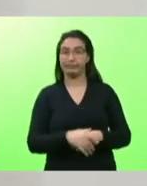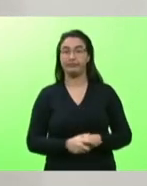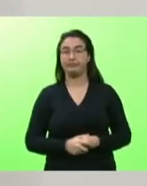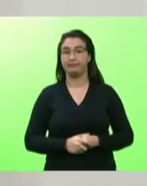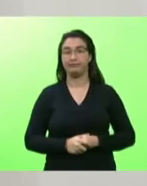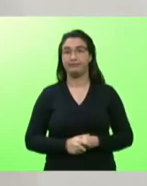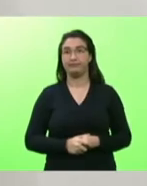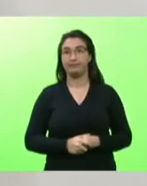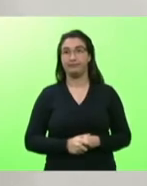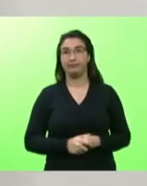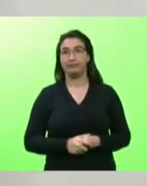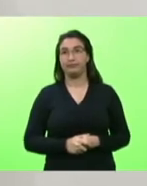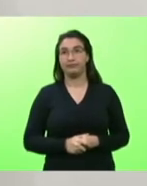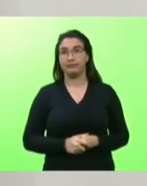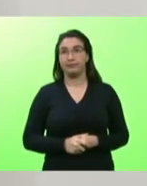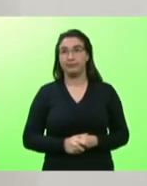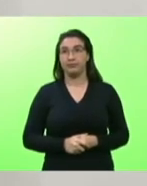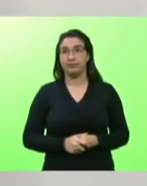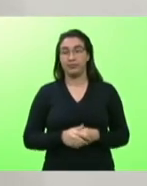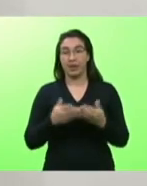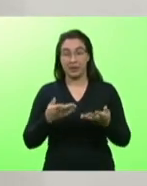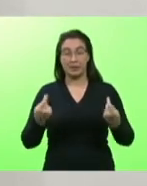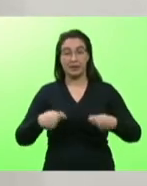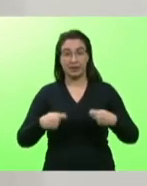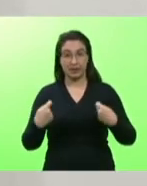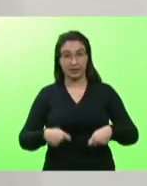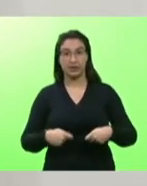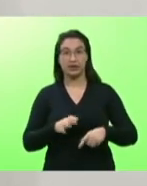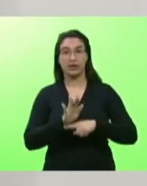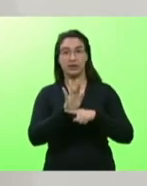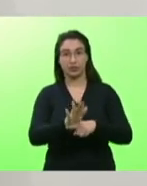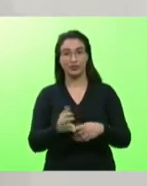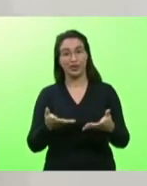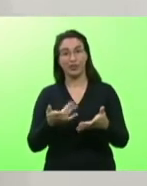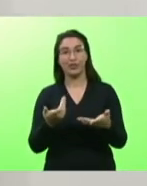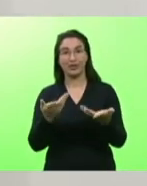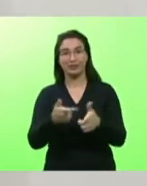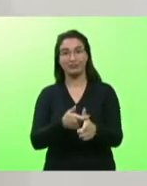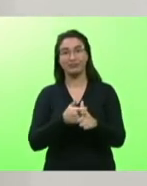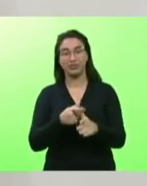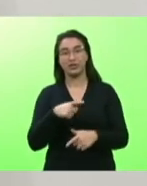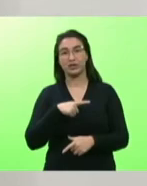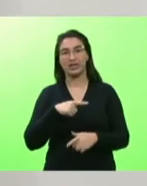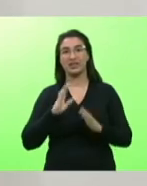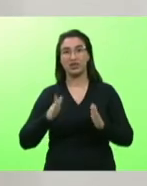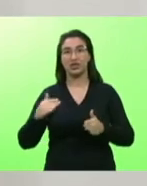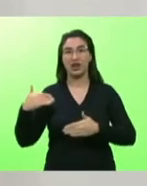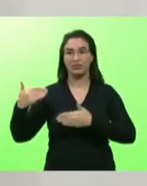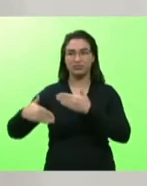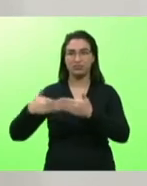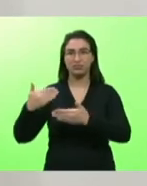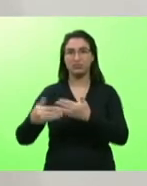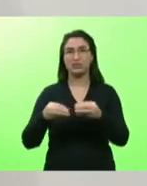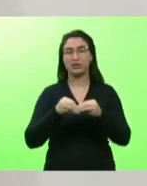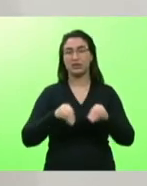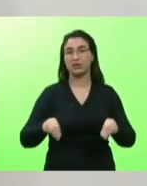nesse momento que ele está devendo e que já vem uma crise alguns conseguiram